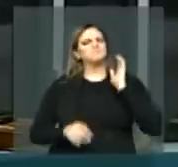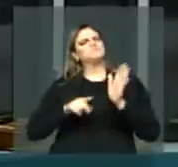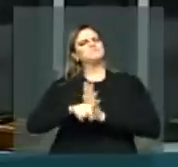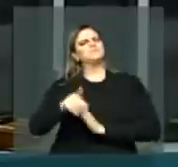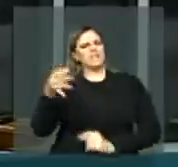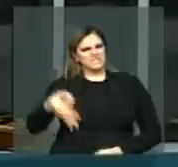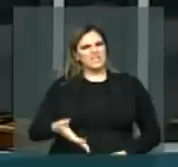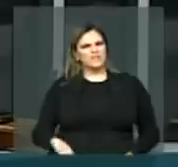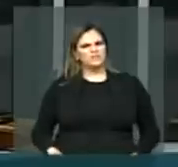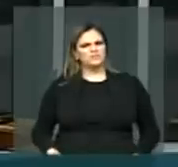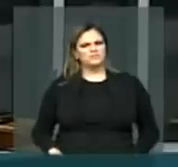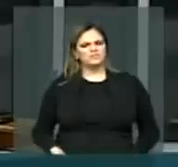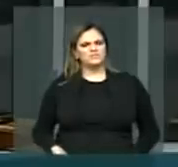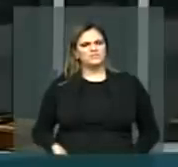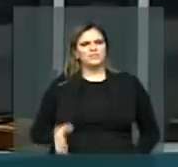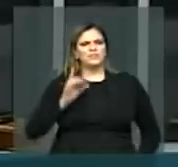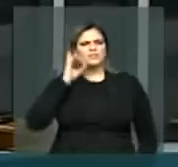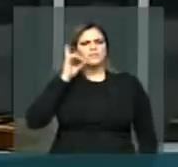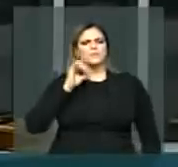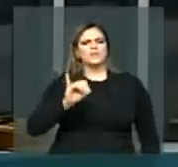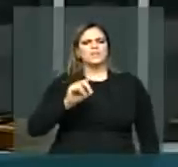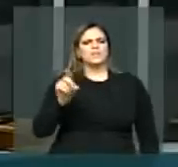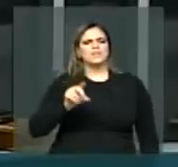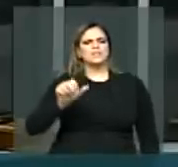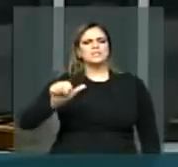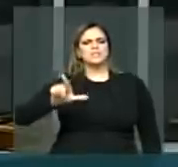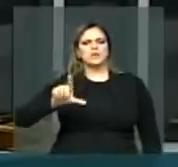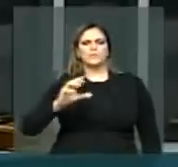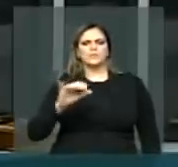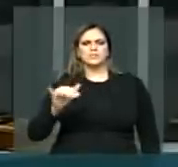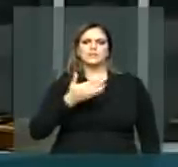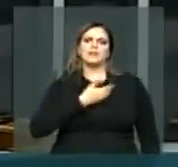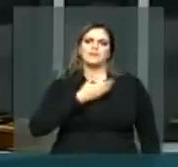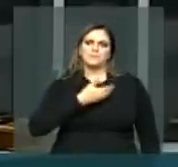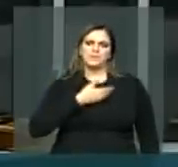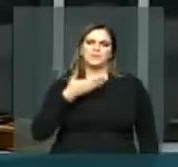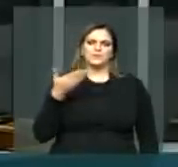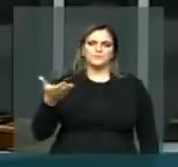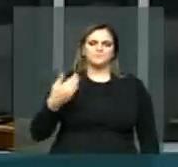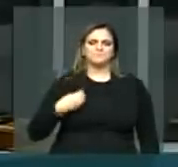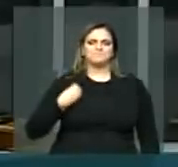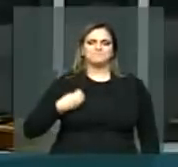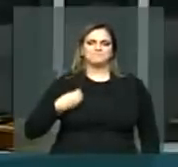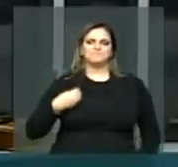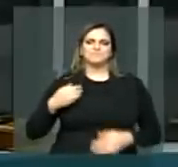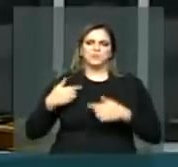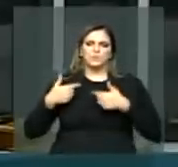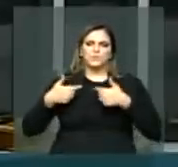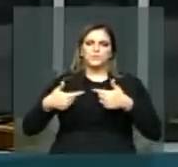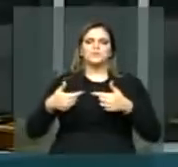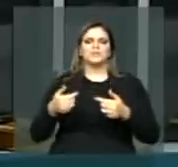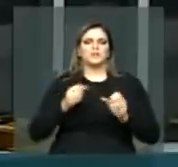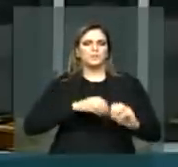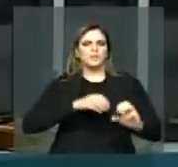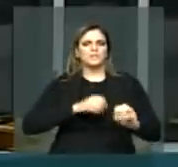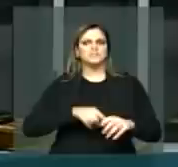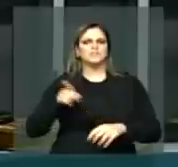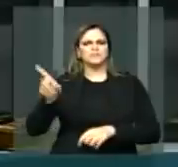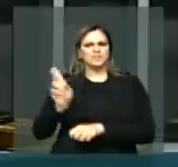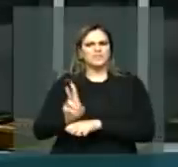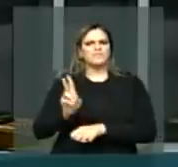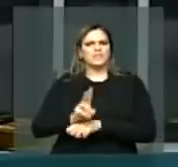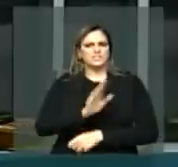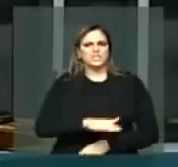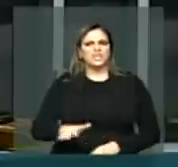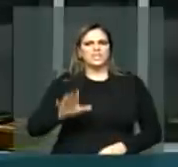Isauci, nosso ilustre companheiro, militante da educação, defensor da criança,